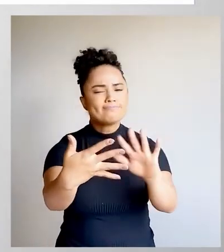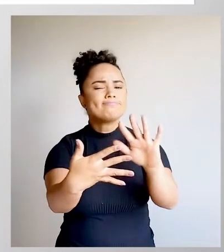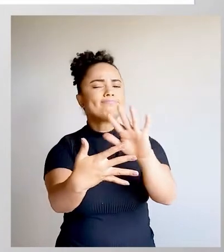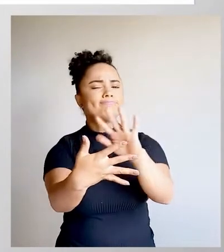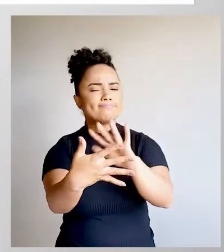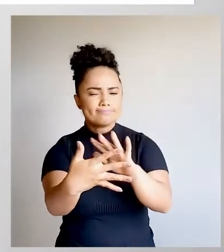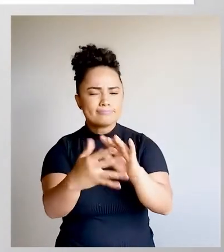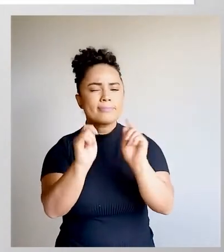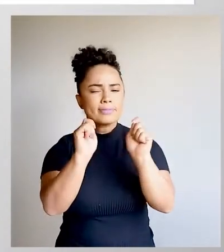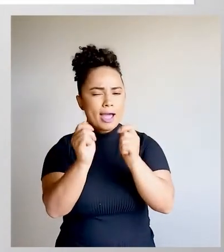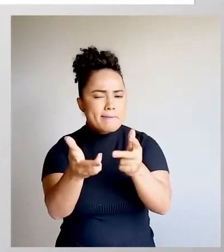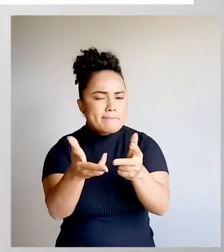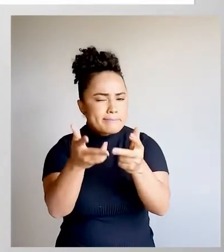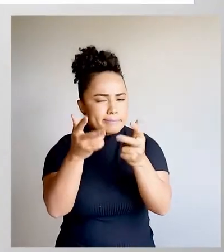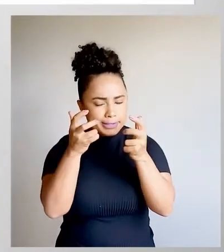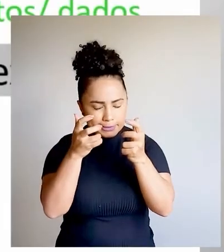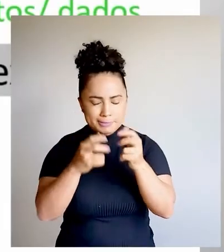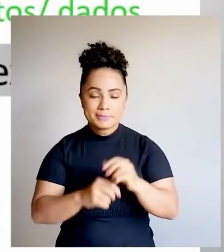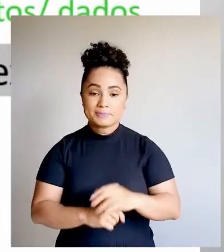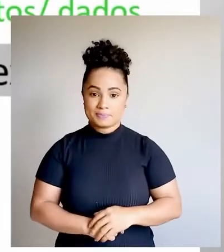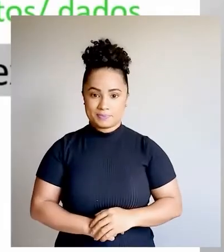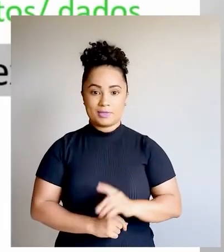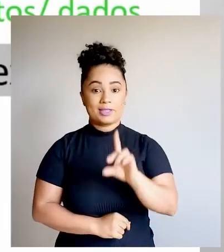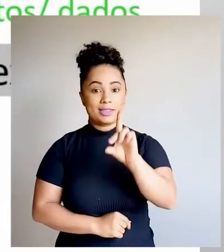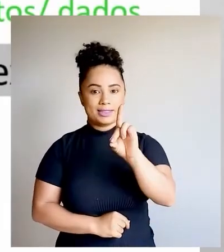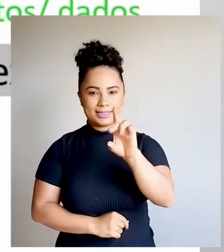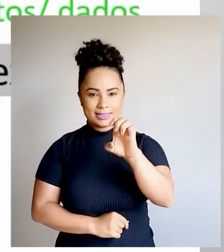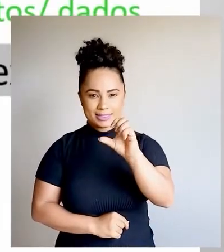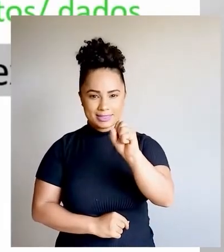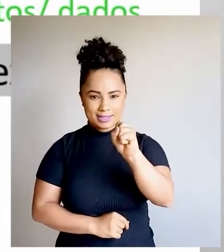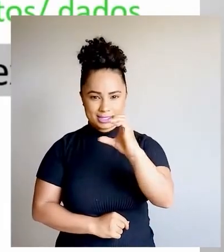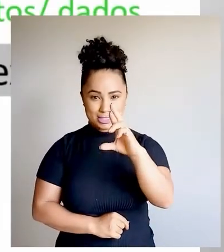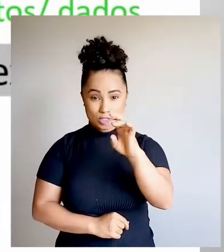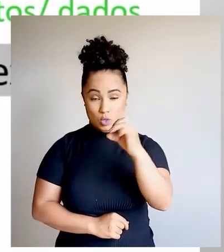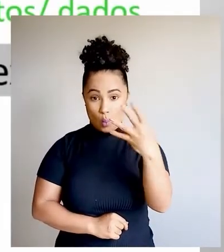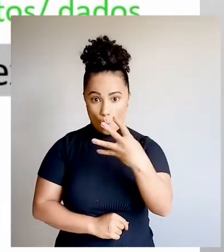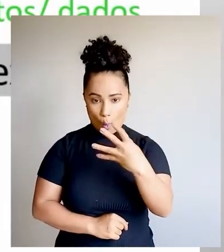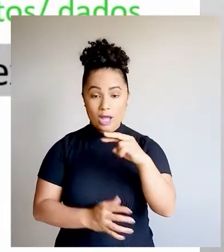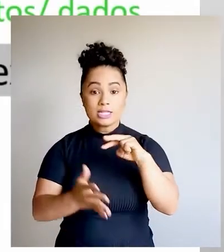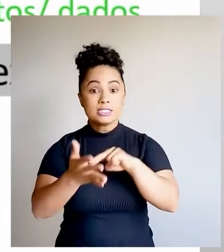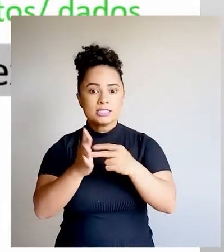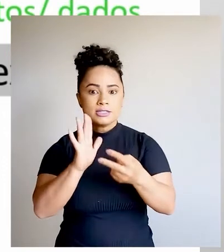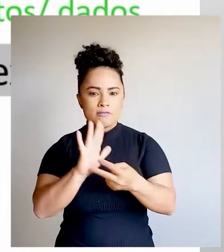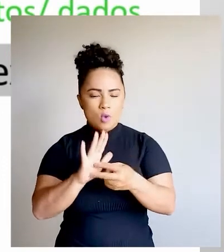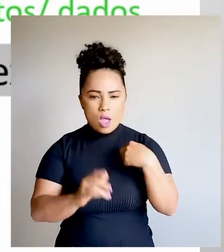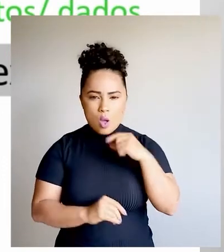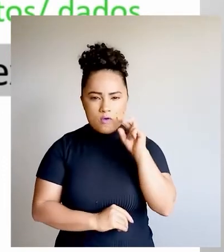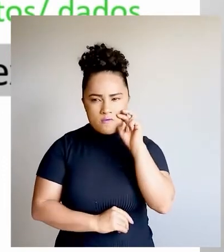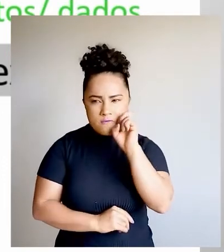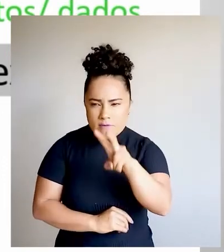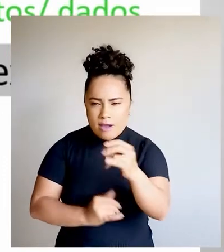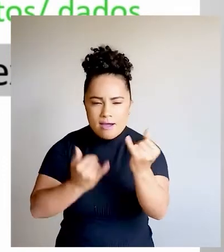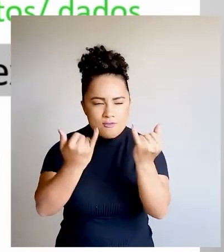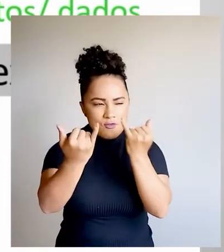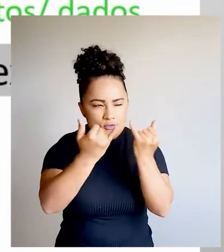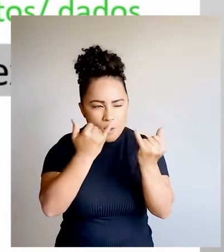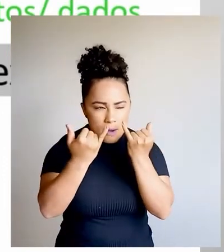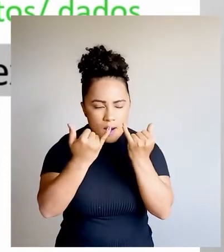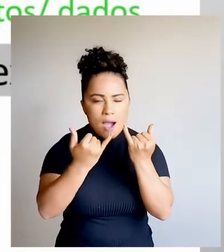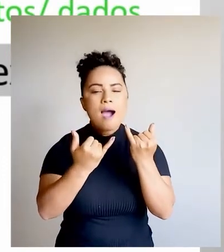texto. Então, o descritor 4 é inferir uma informação implícita no texto. Inferir,